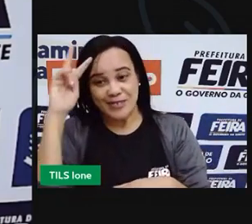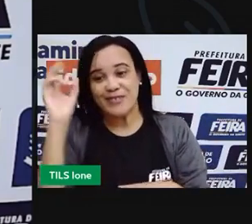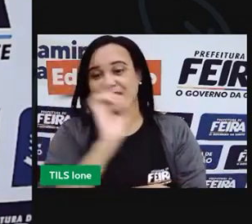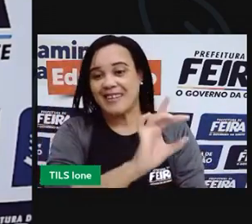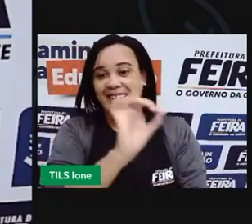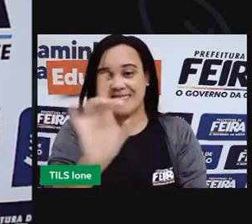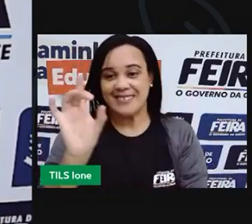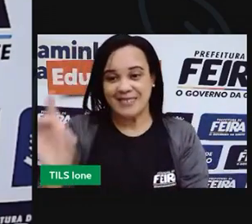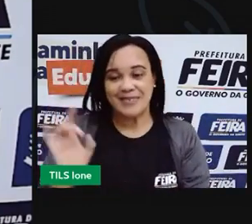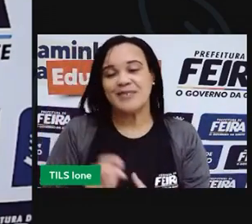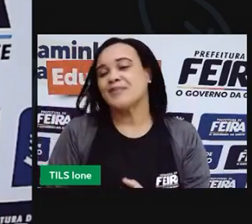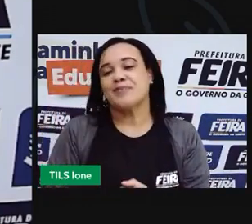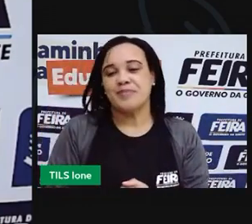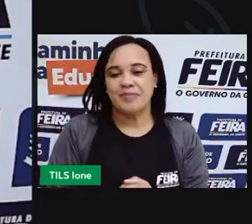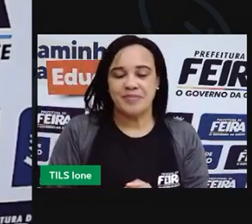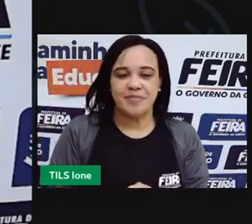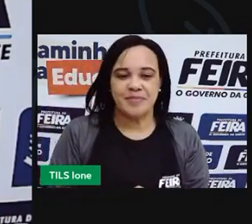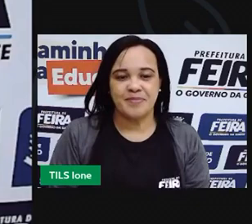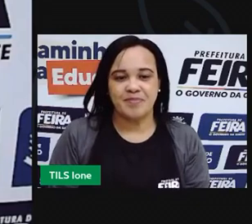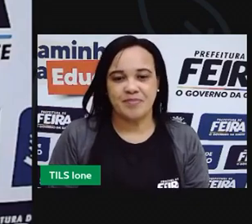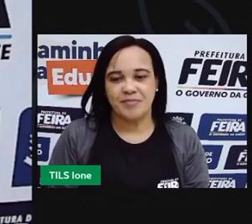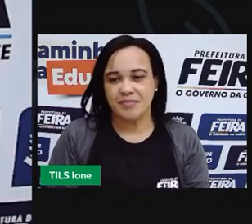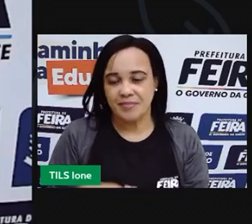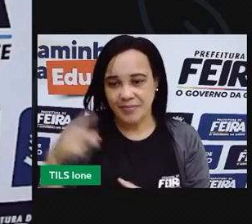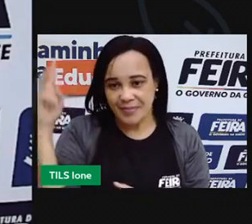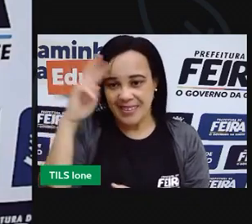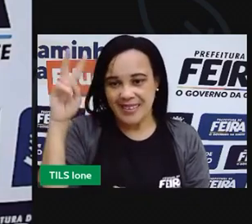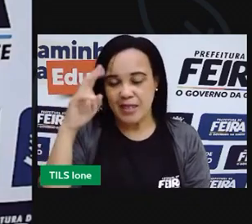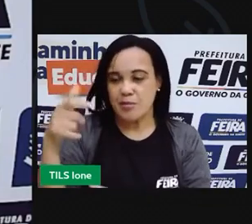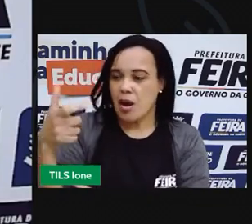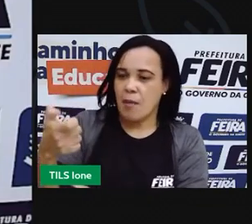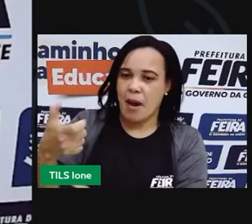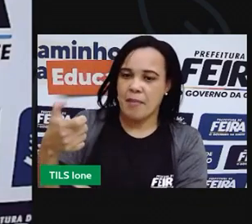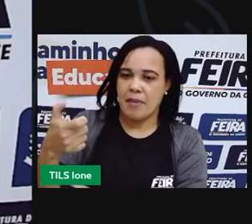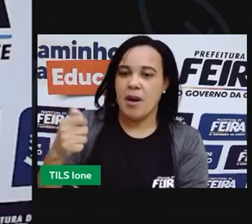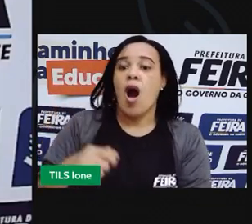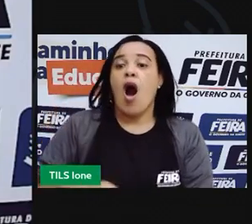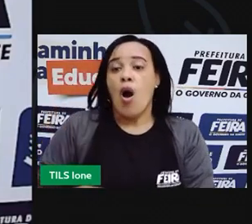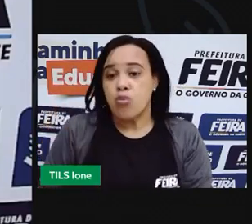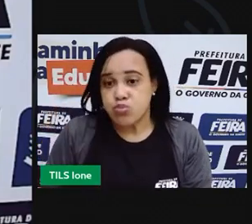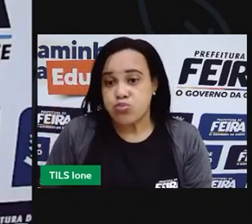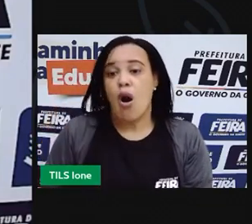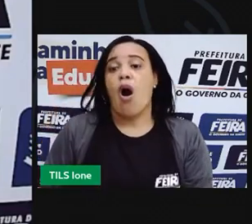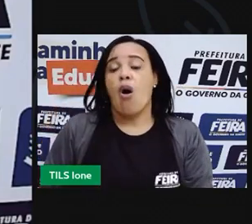aqui que a gente usou, um burricador para representar o sopro do lobo.